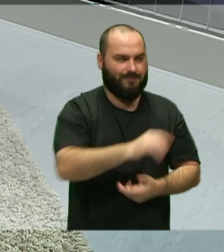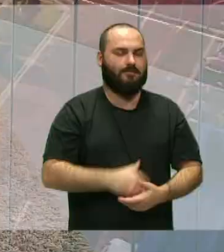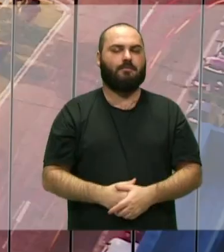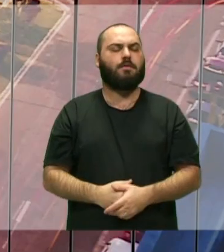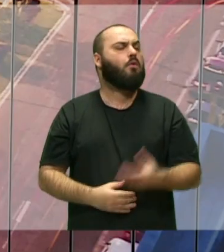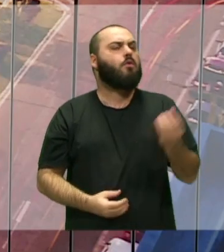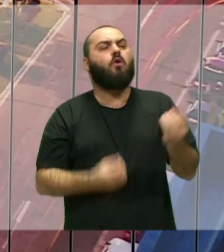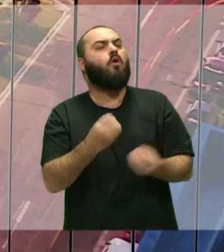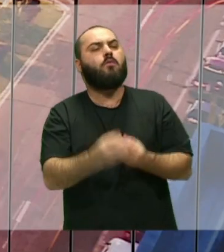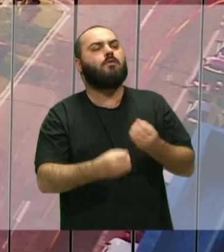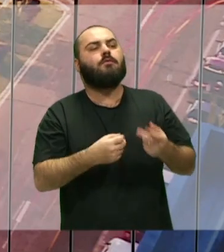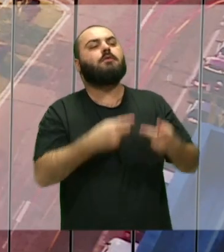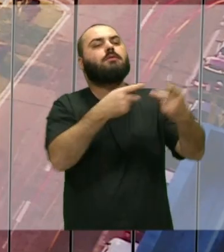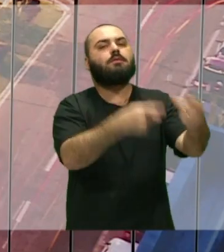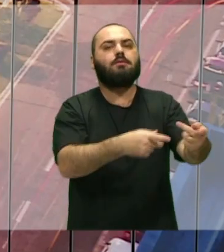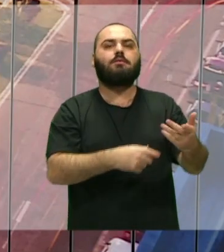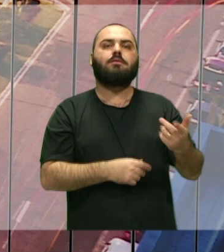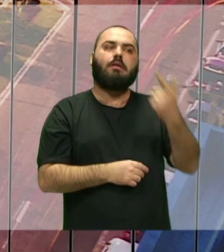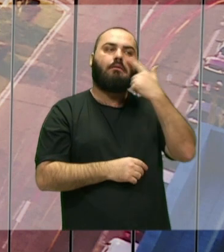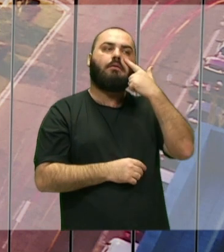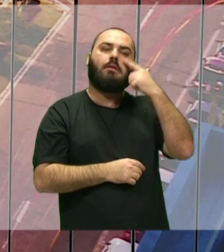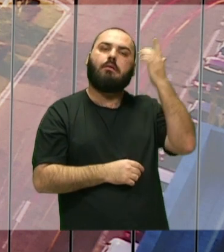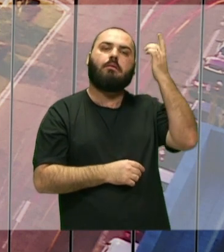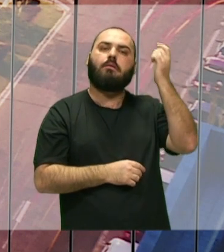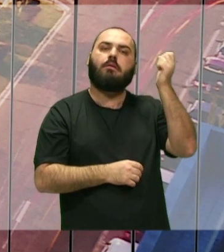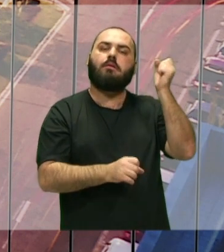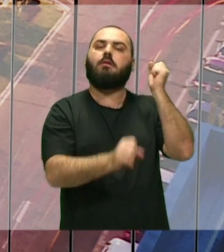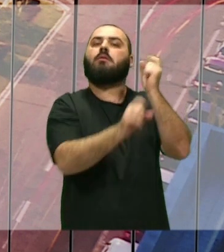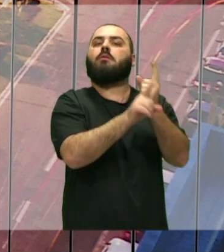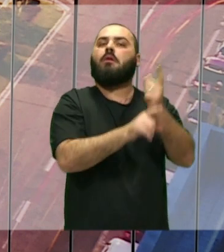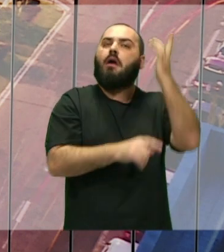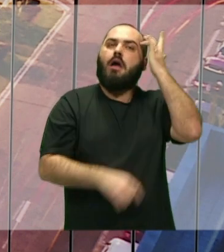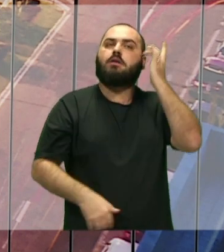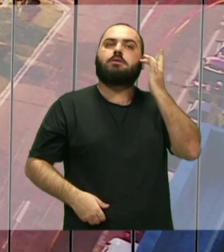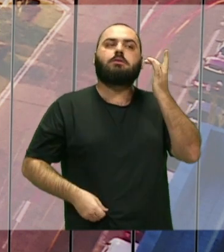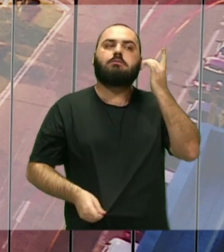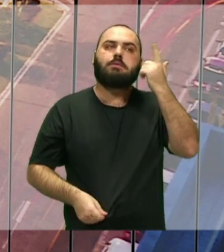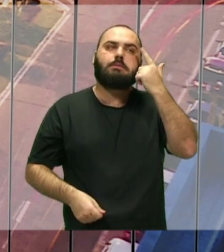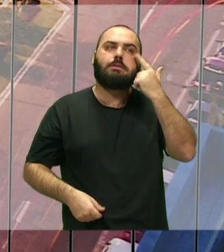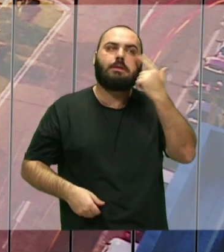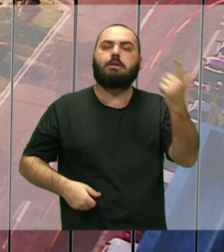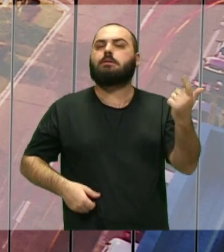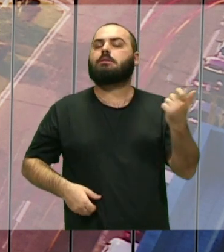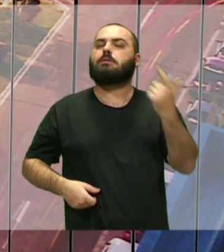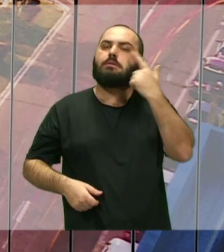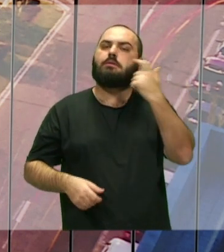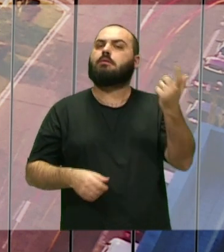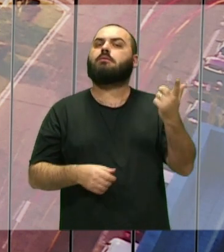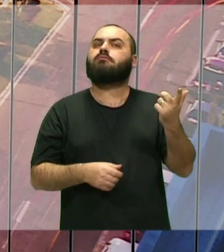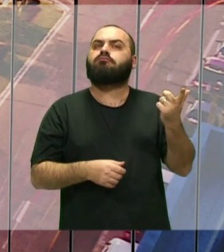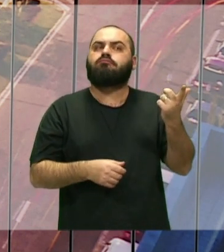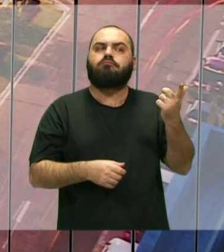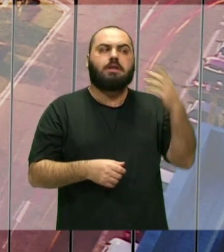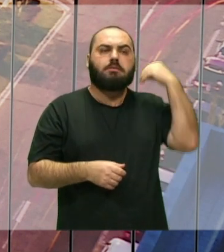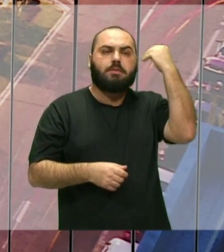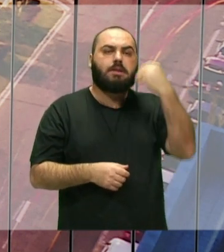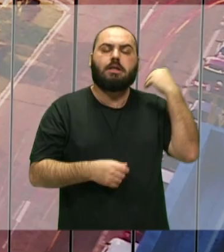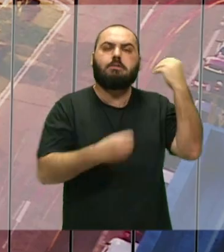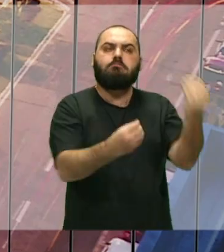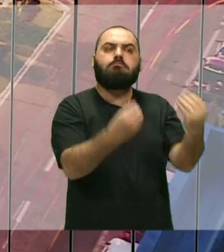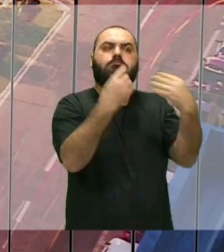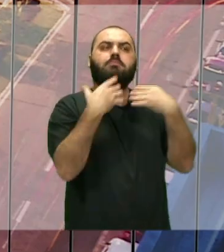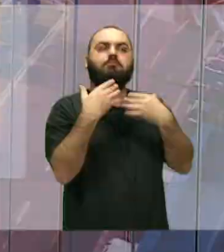visitas pra você? O que que você acha que é interessante levar dessa experiência